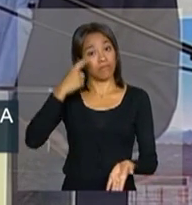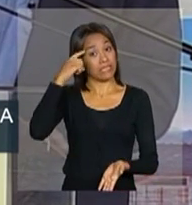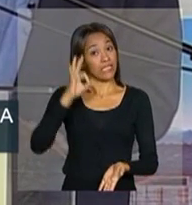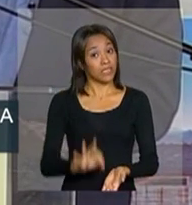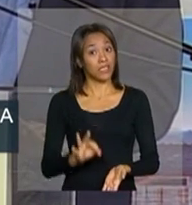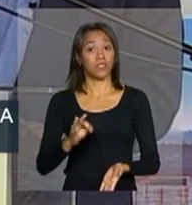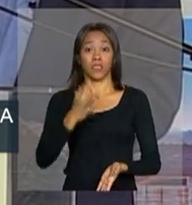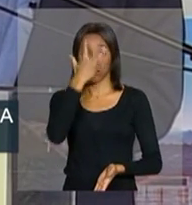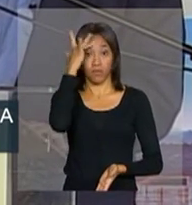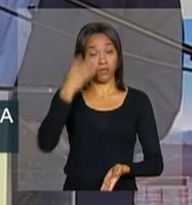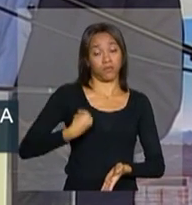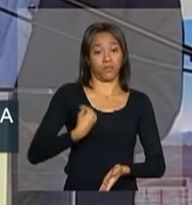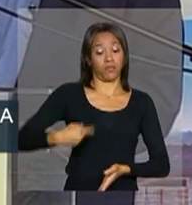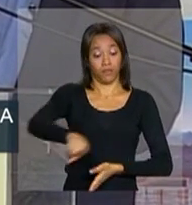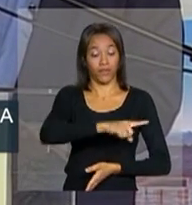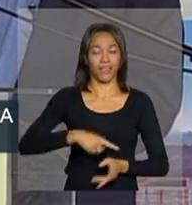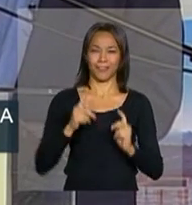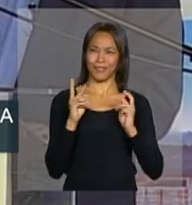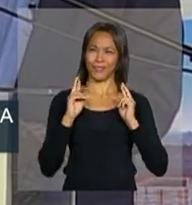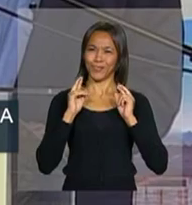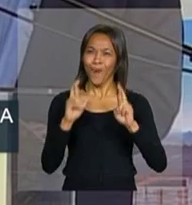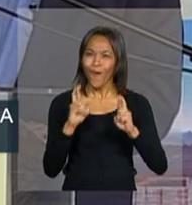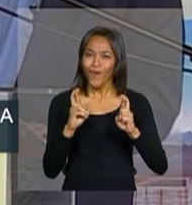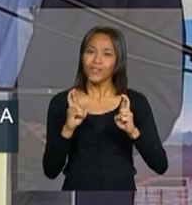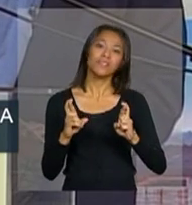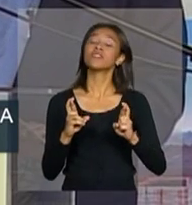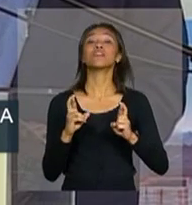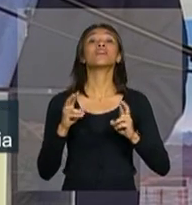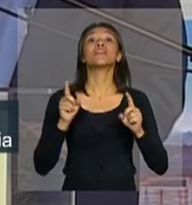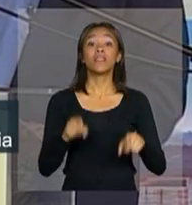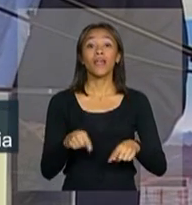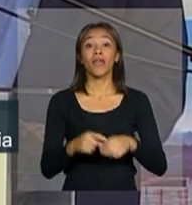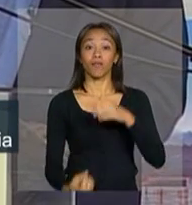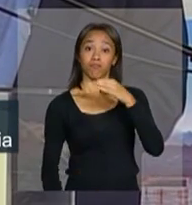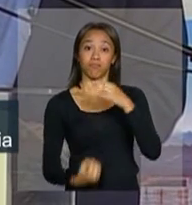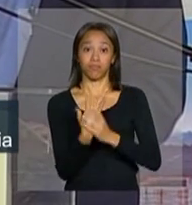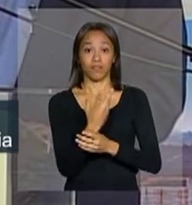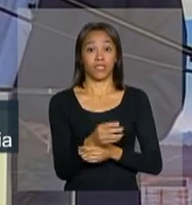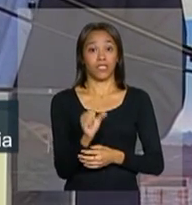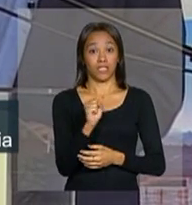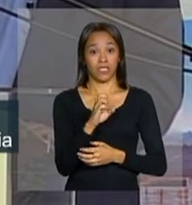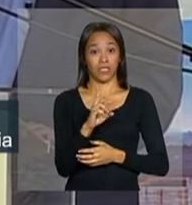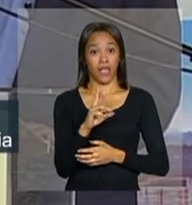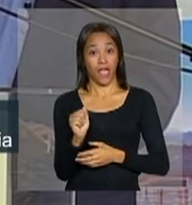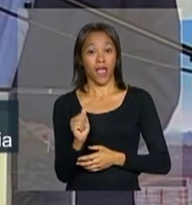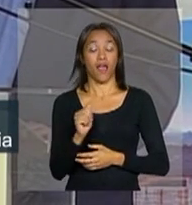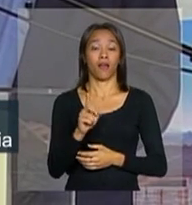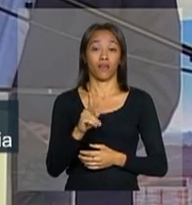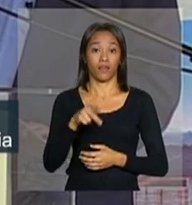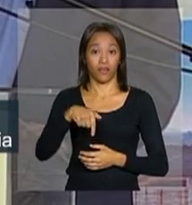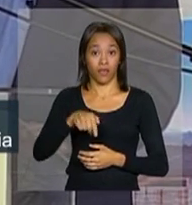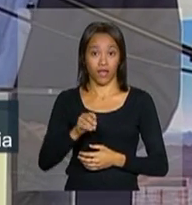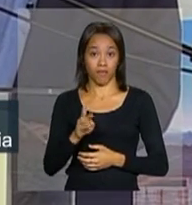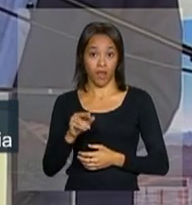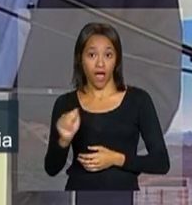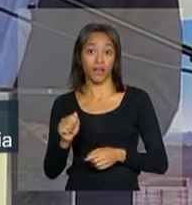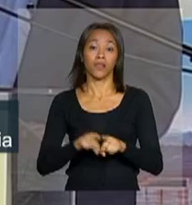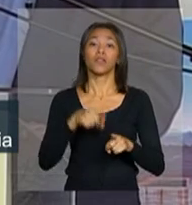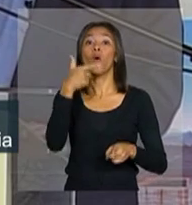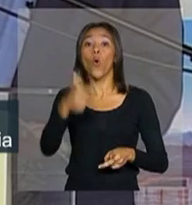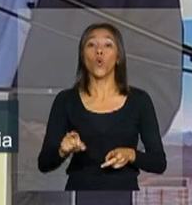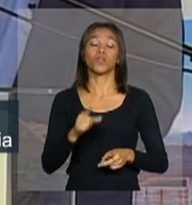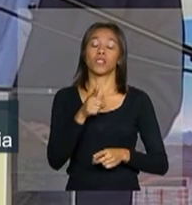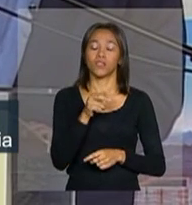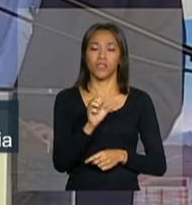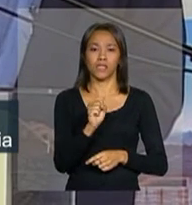população daqui torce para que saia a usina de Serra Quebrada, que saia a usina de Santo Isabel,